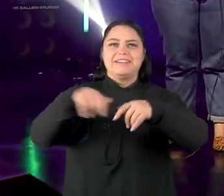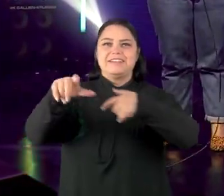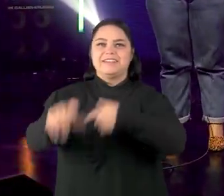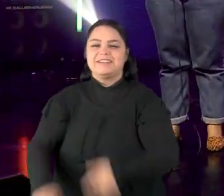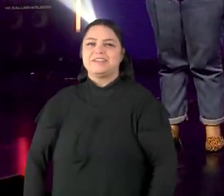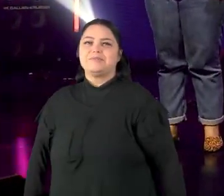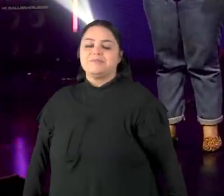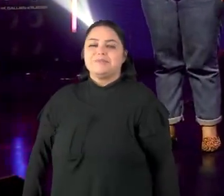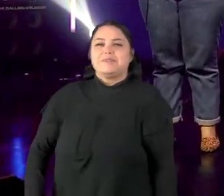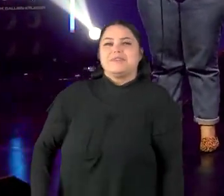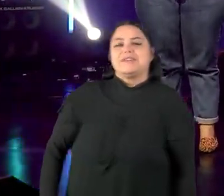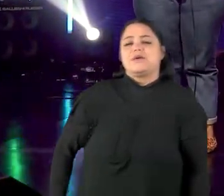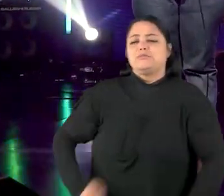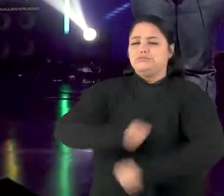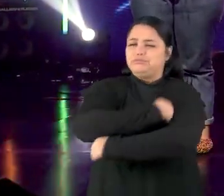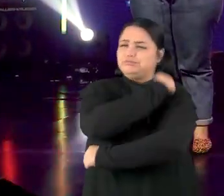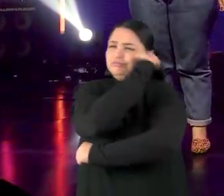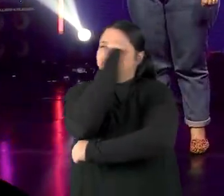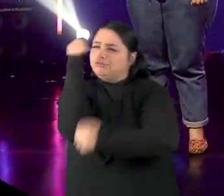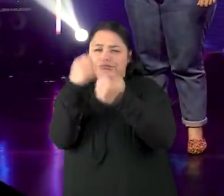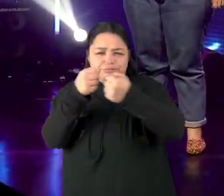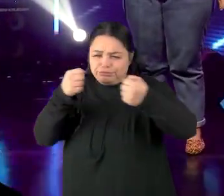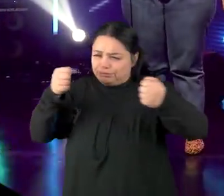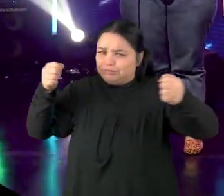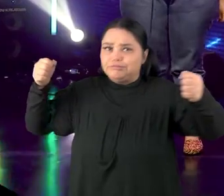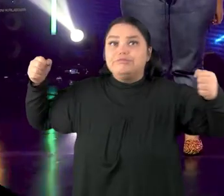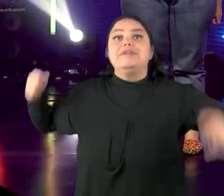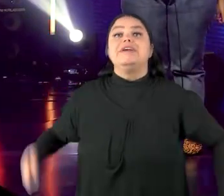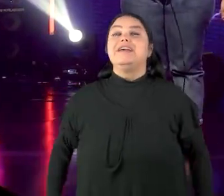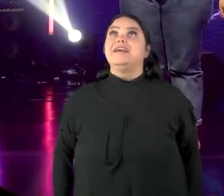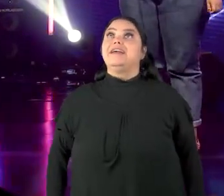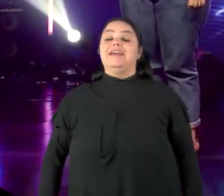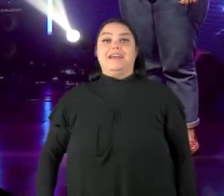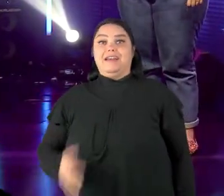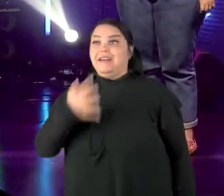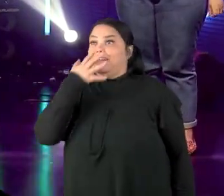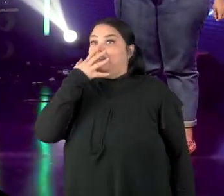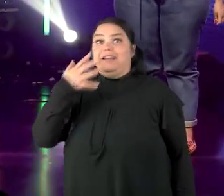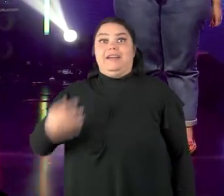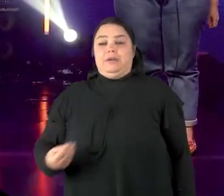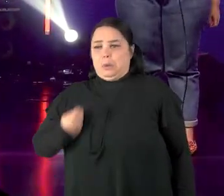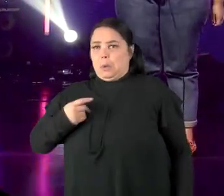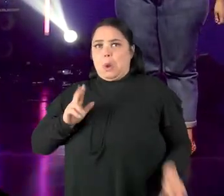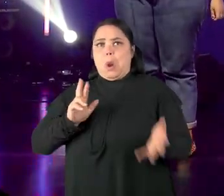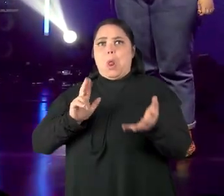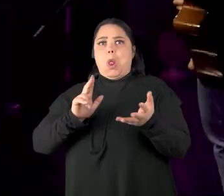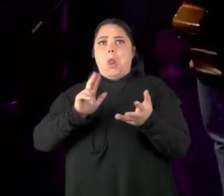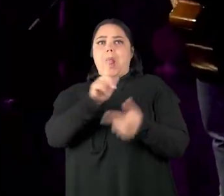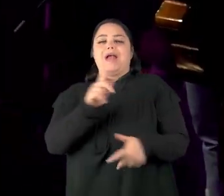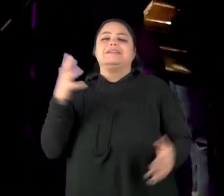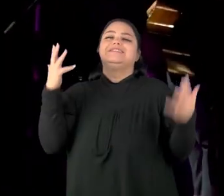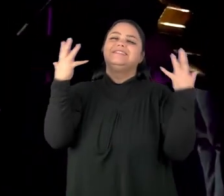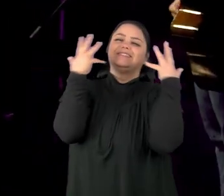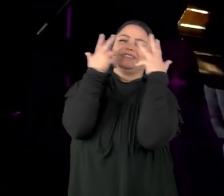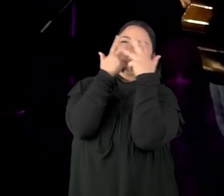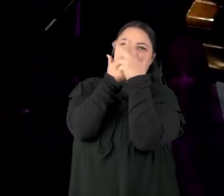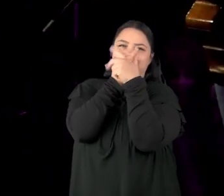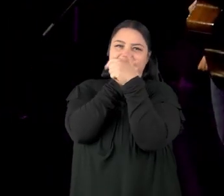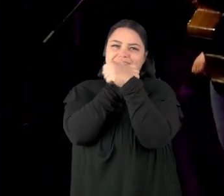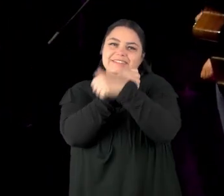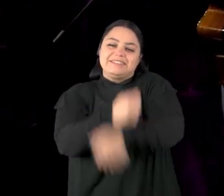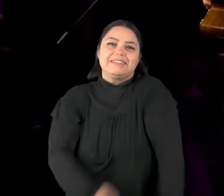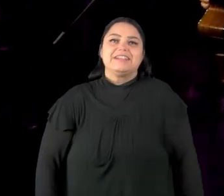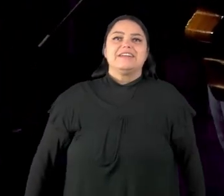Eu abro a minha janela, eu vejo tanta coisa